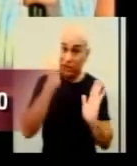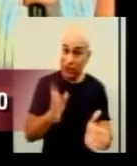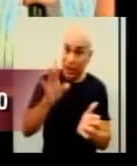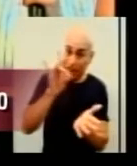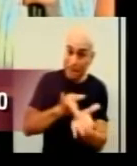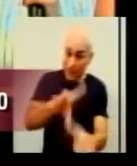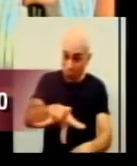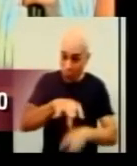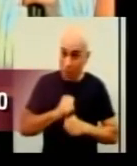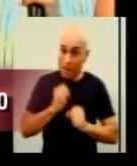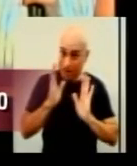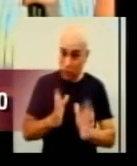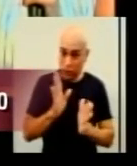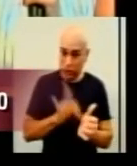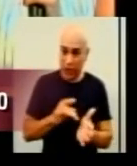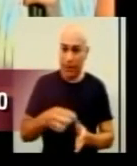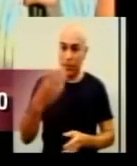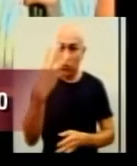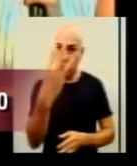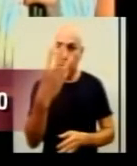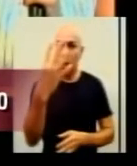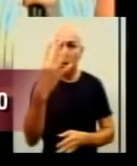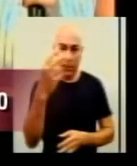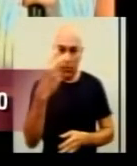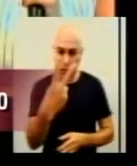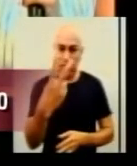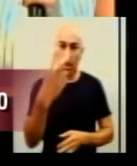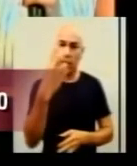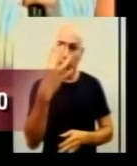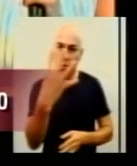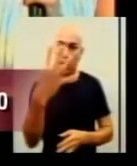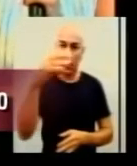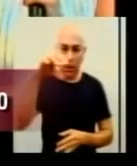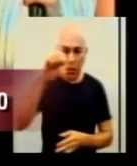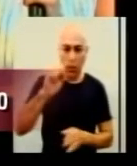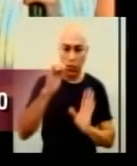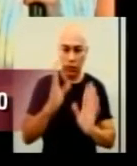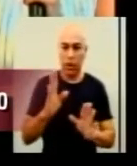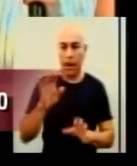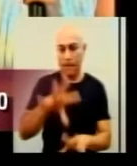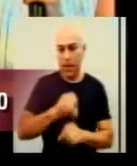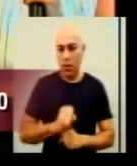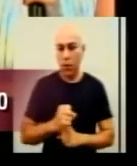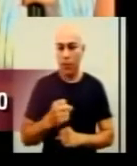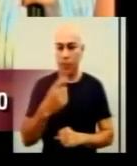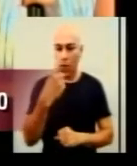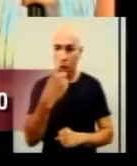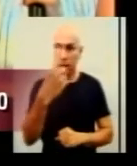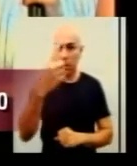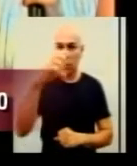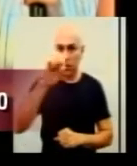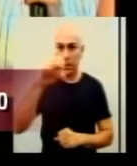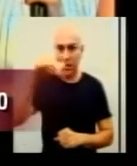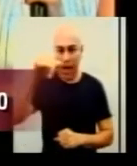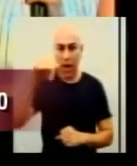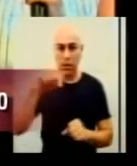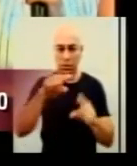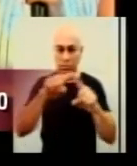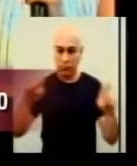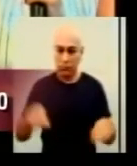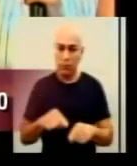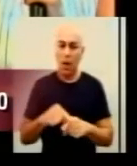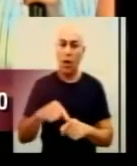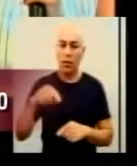248 internados no momento, 107 estão em UTI e 141 estão em enfermaria. Então era essa